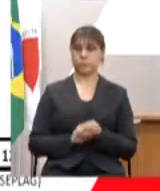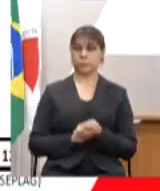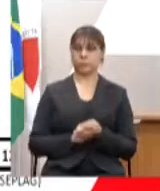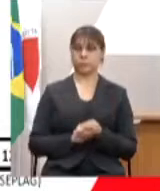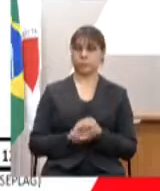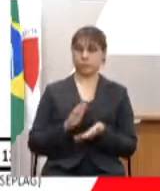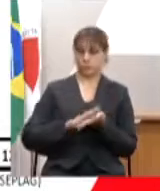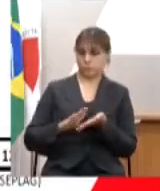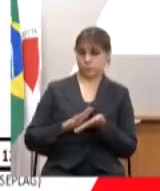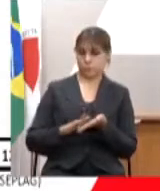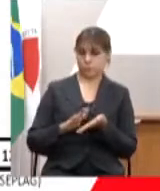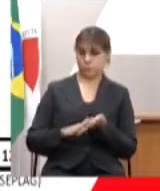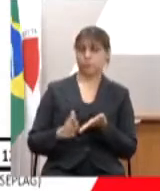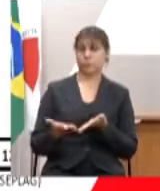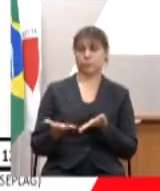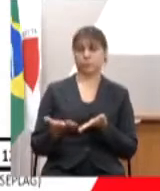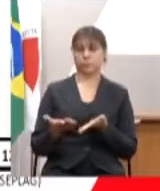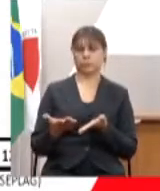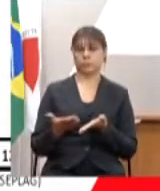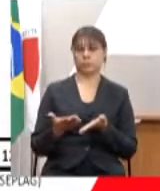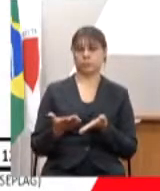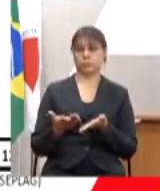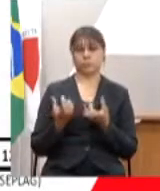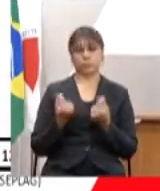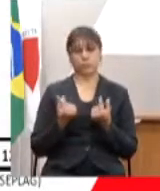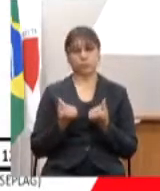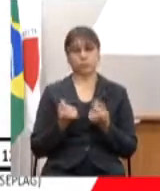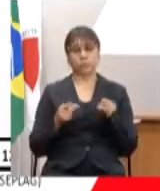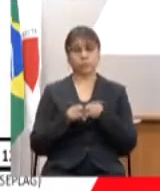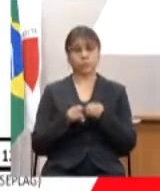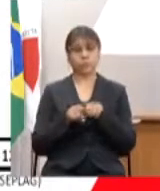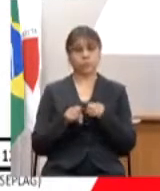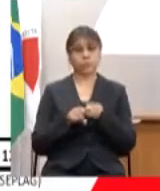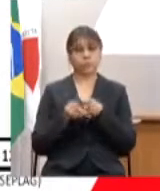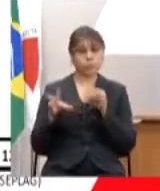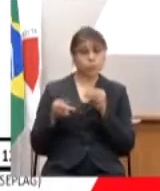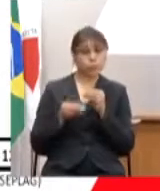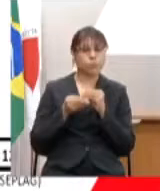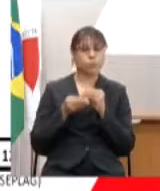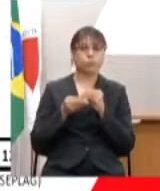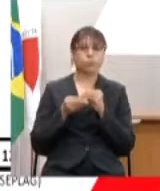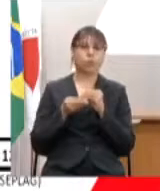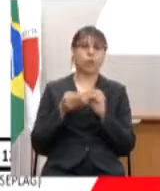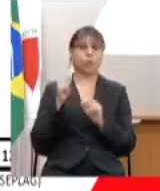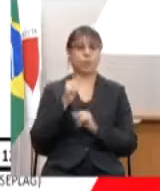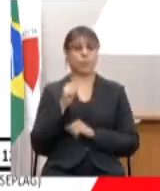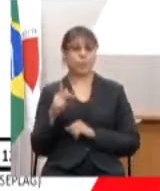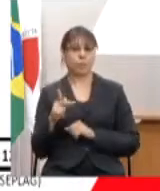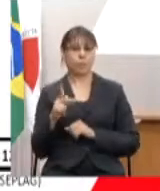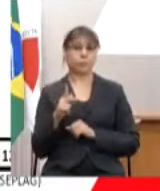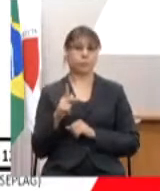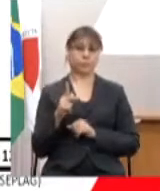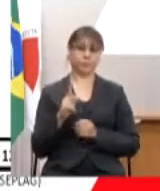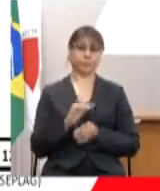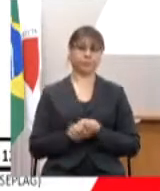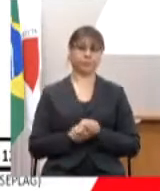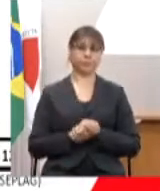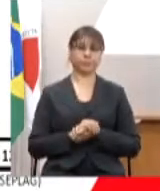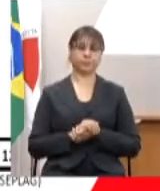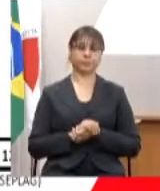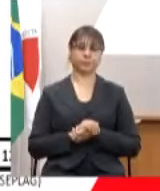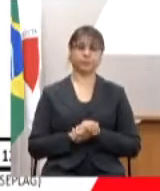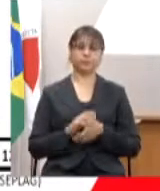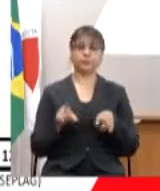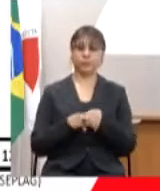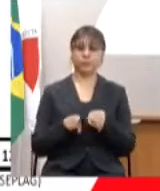despesas financeiras e o complemento de aposentadorias, segunda,